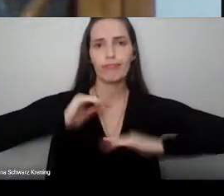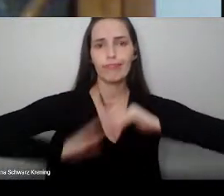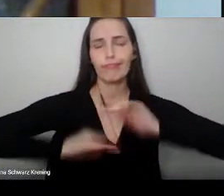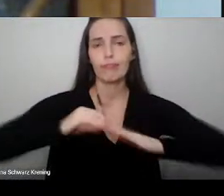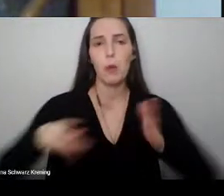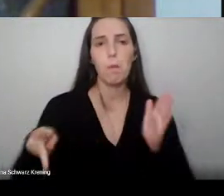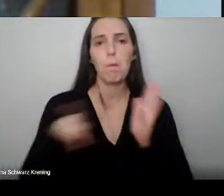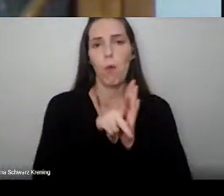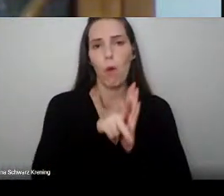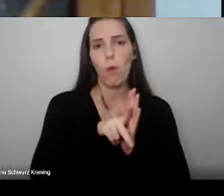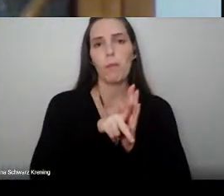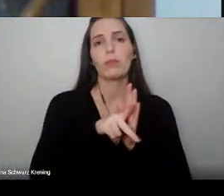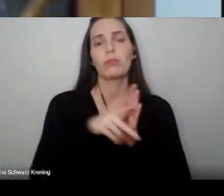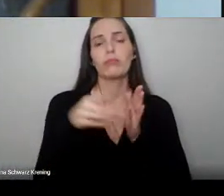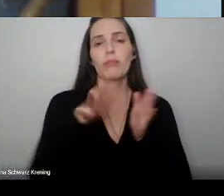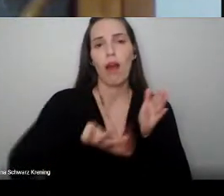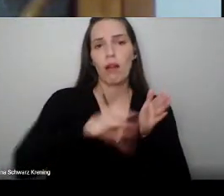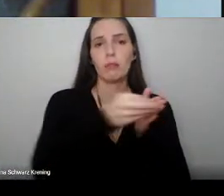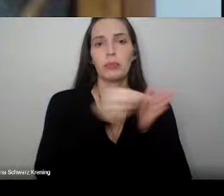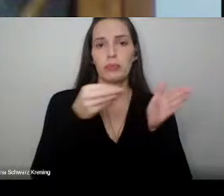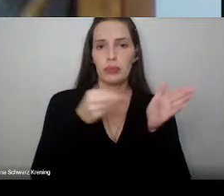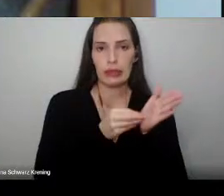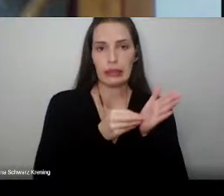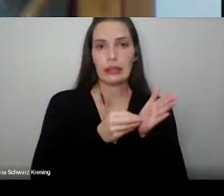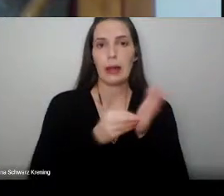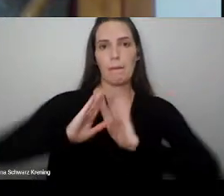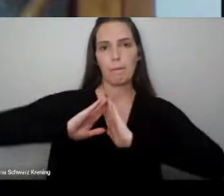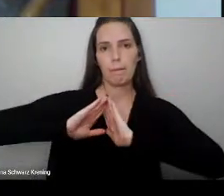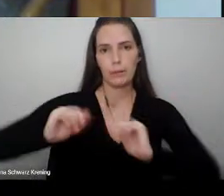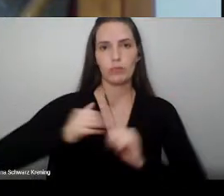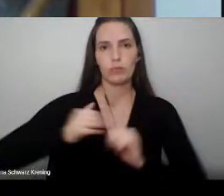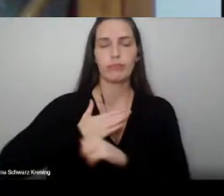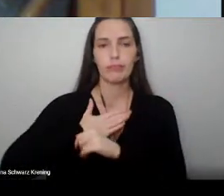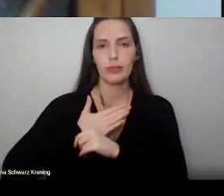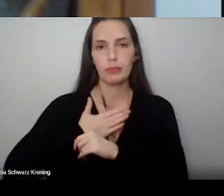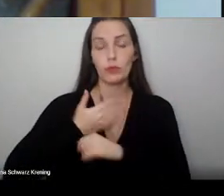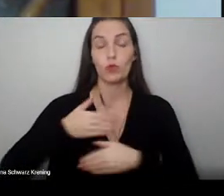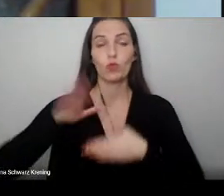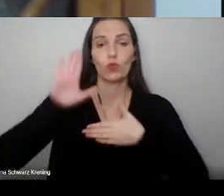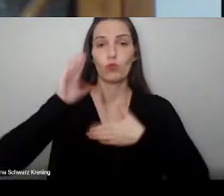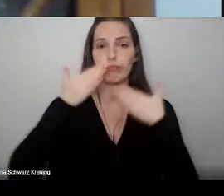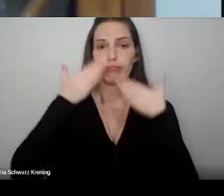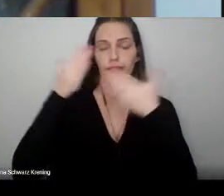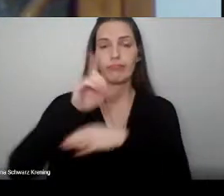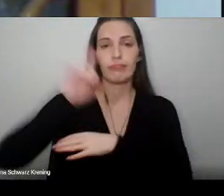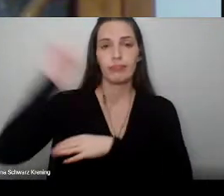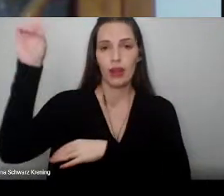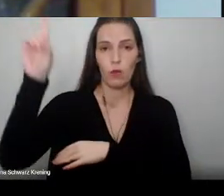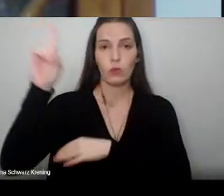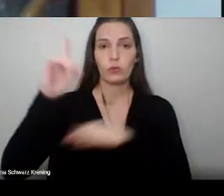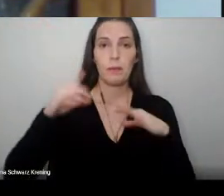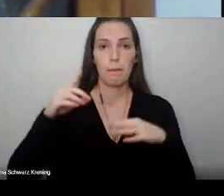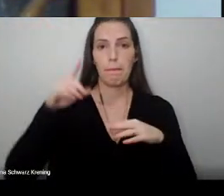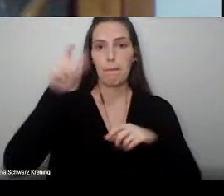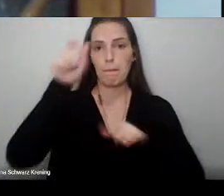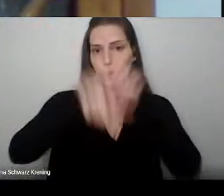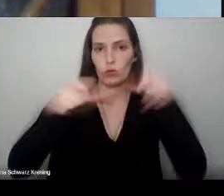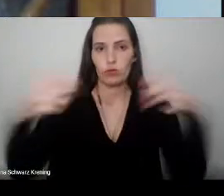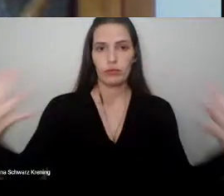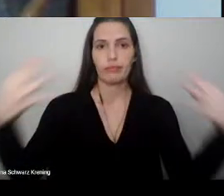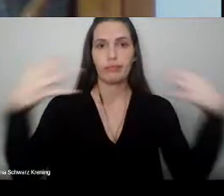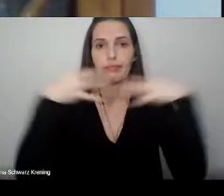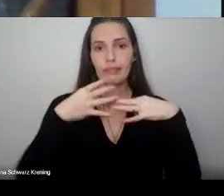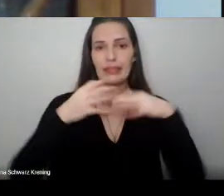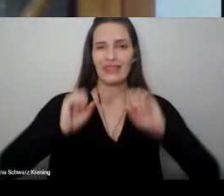biomédica que me forem confiadas. Juro diante de Deus e dos homens não medir esforços para exercer com